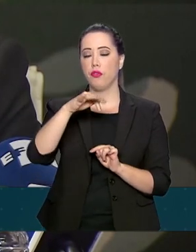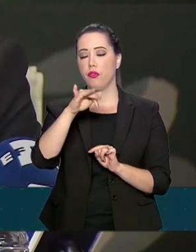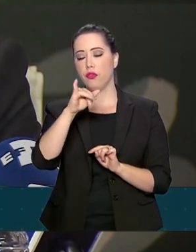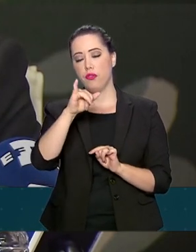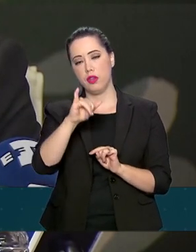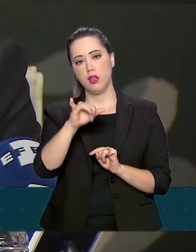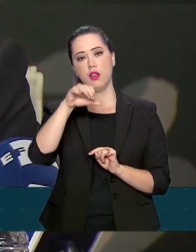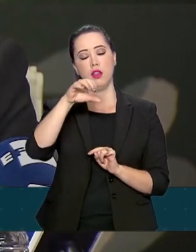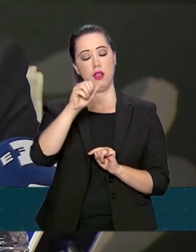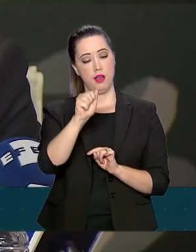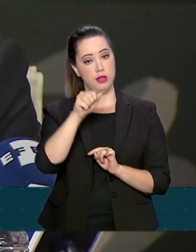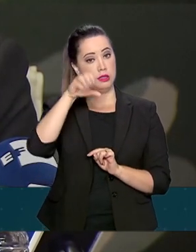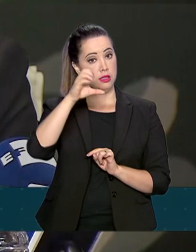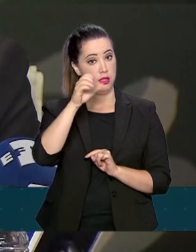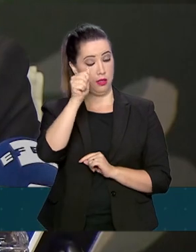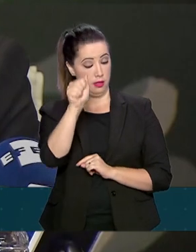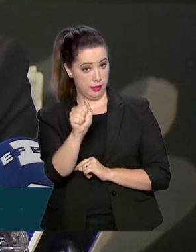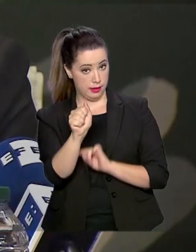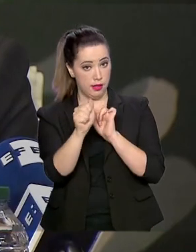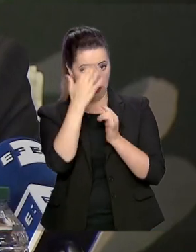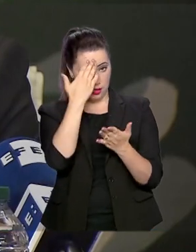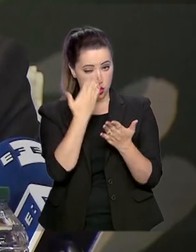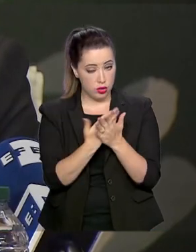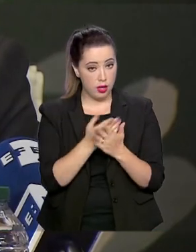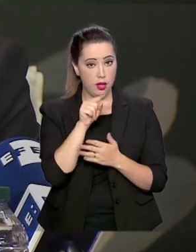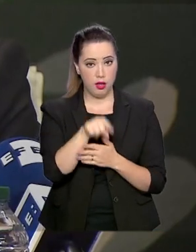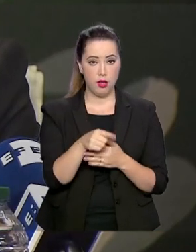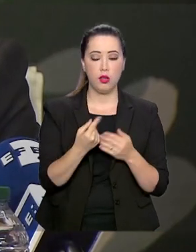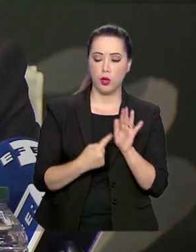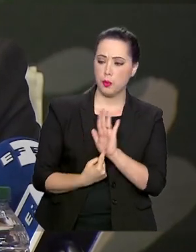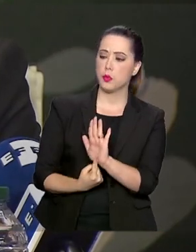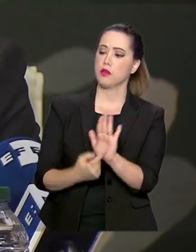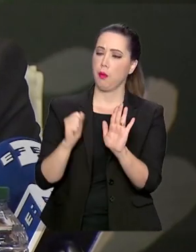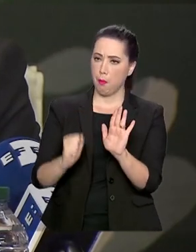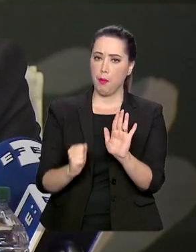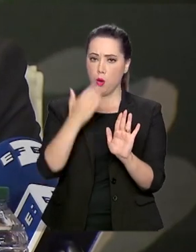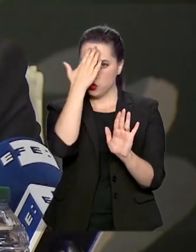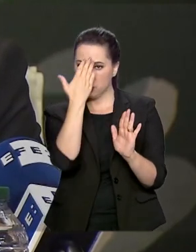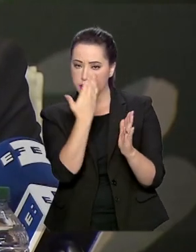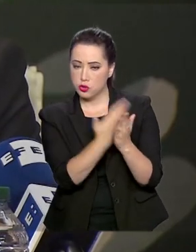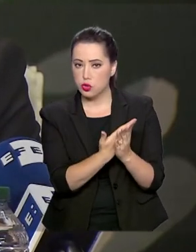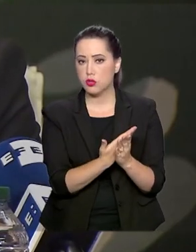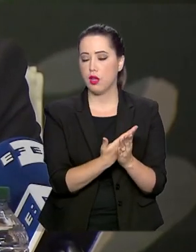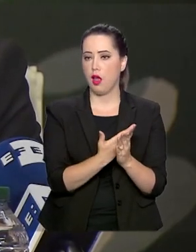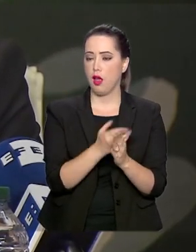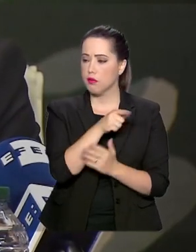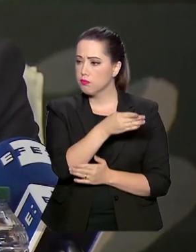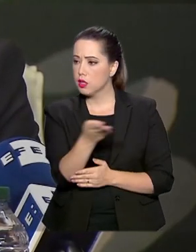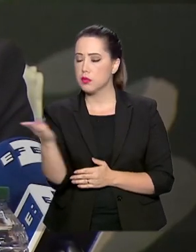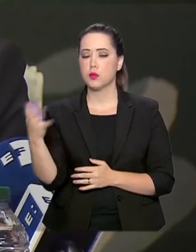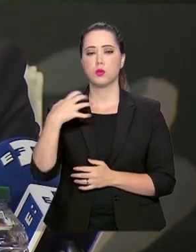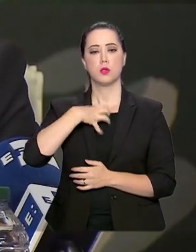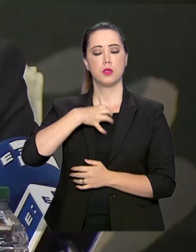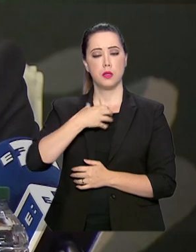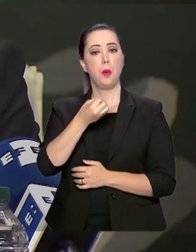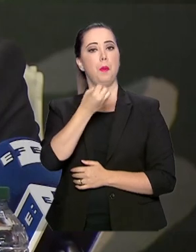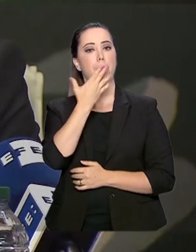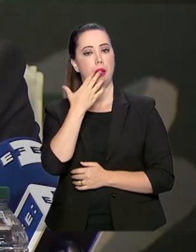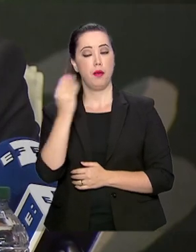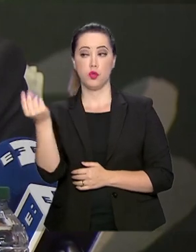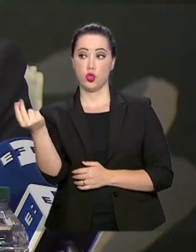representantes, de modo que eles se sintam tranquilos para